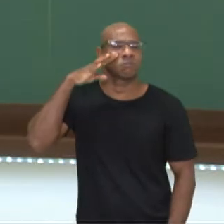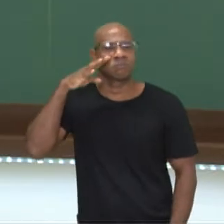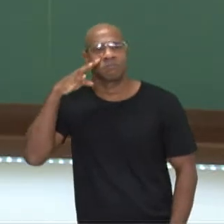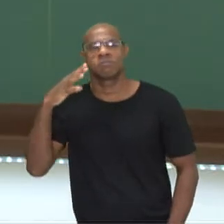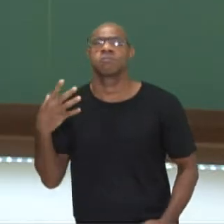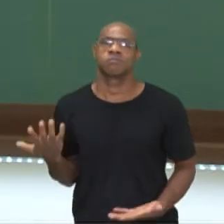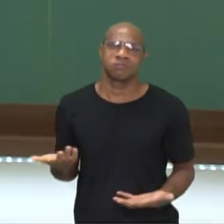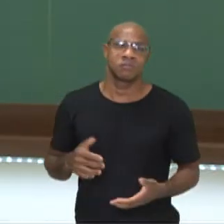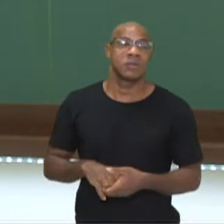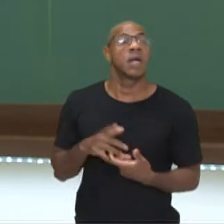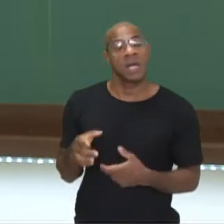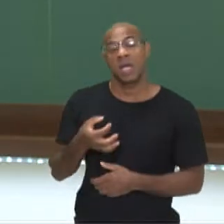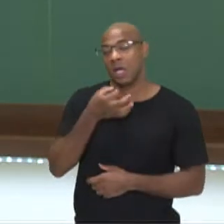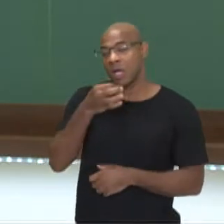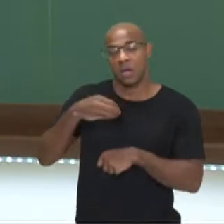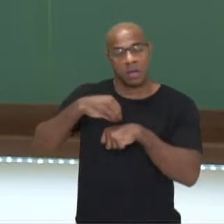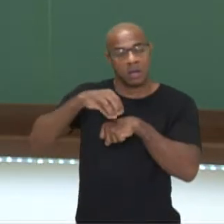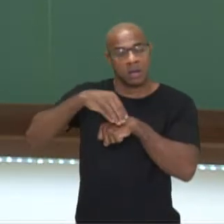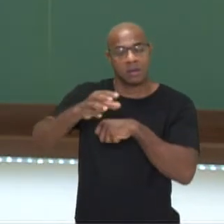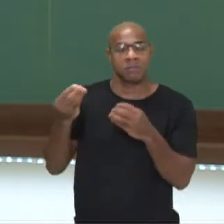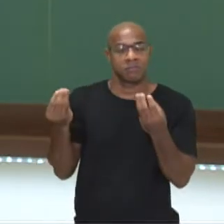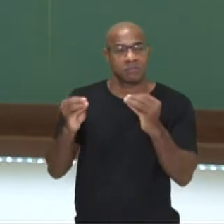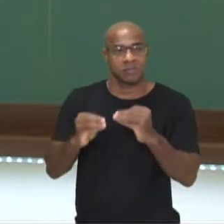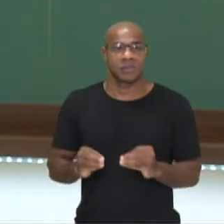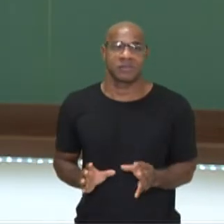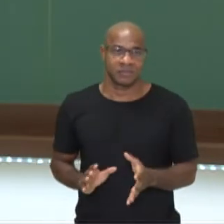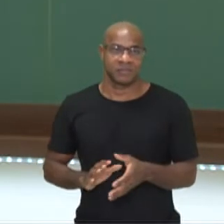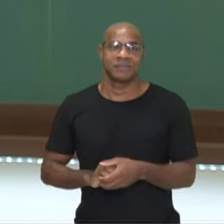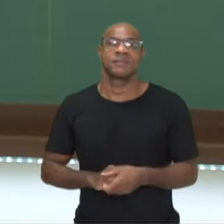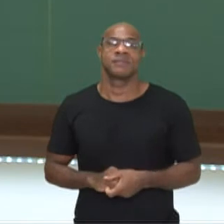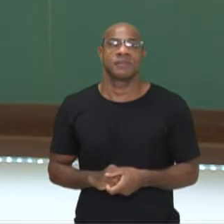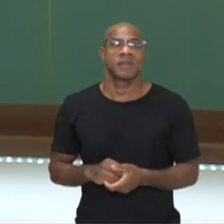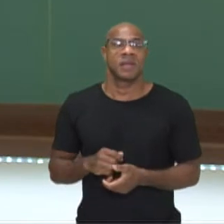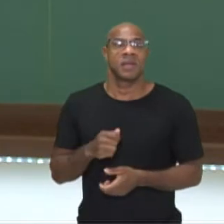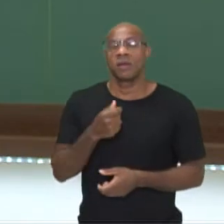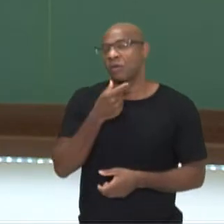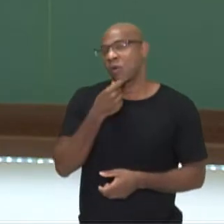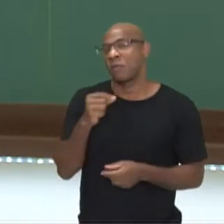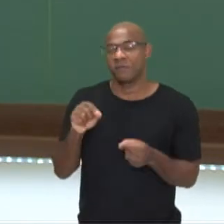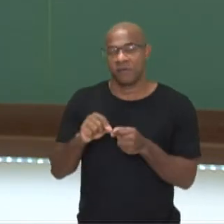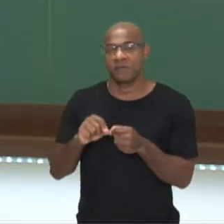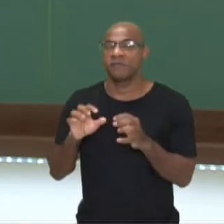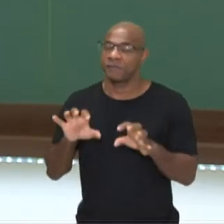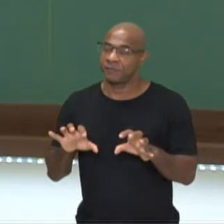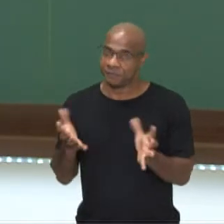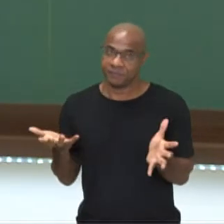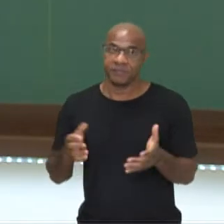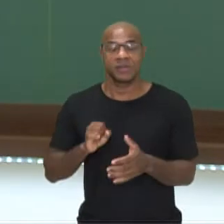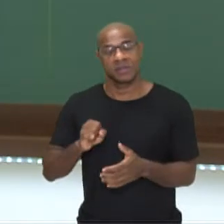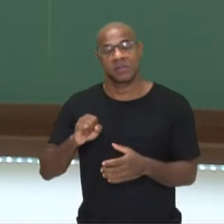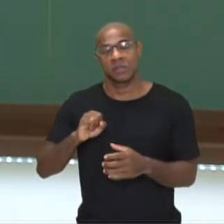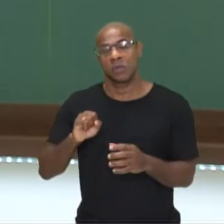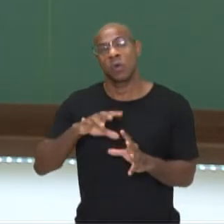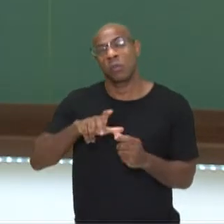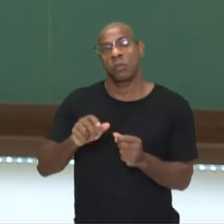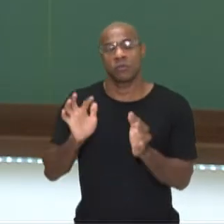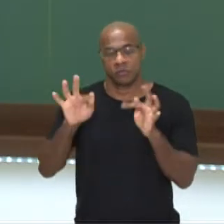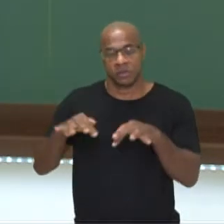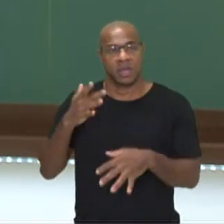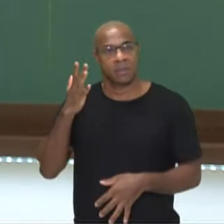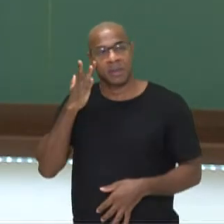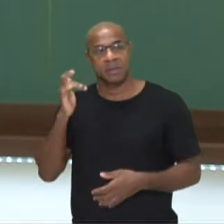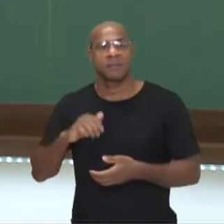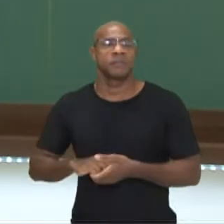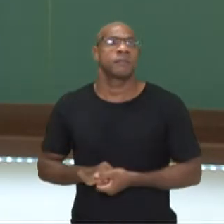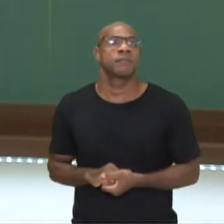Esse é o Raúl Acosta que falou que faria. Vamos a seguir aqui. Vamos a